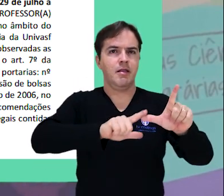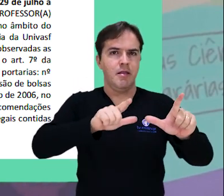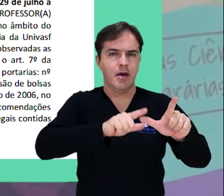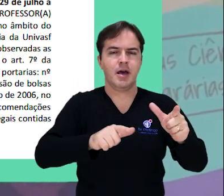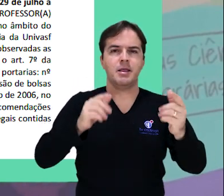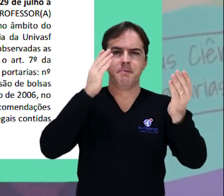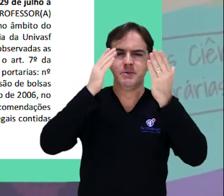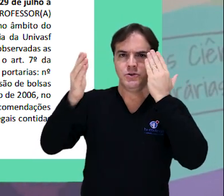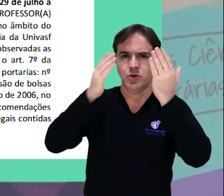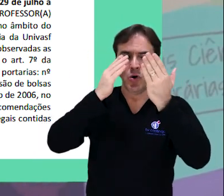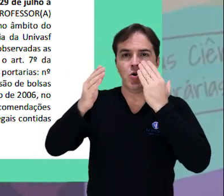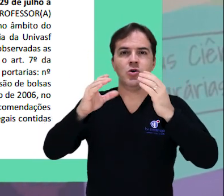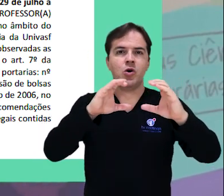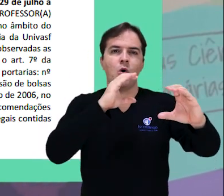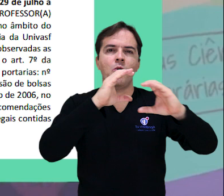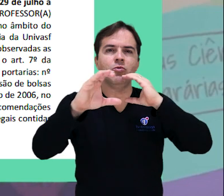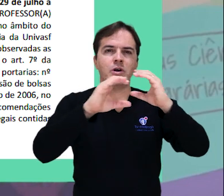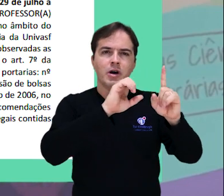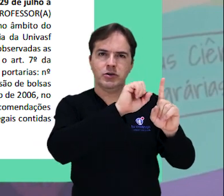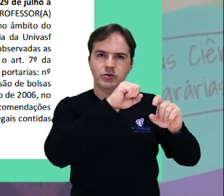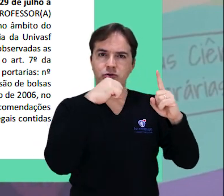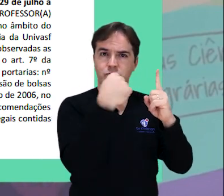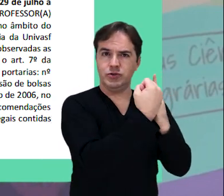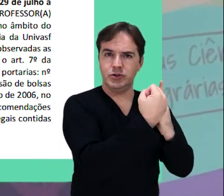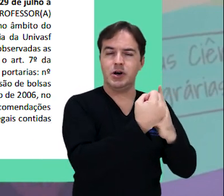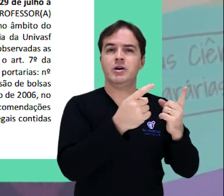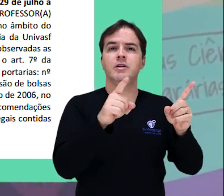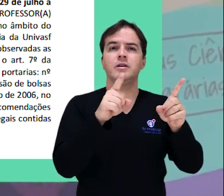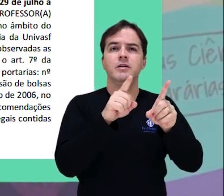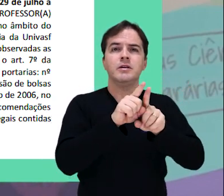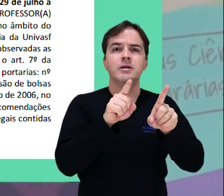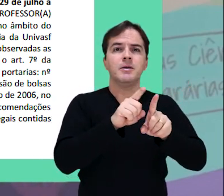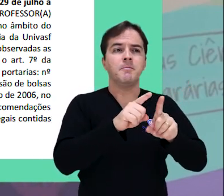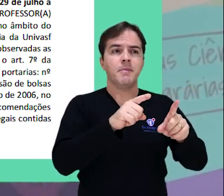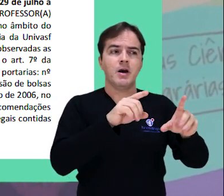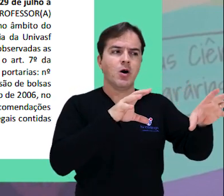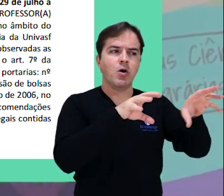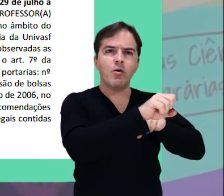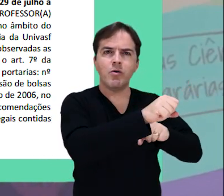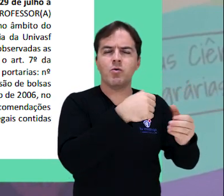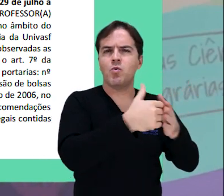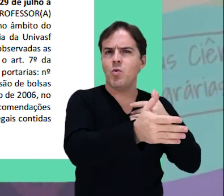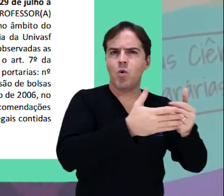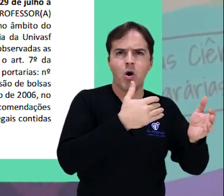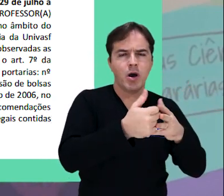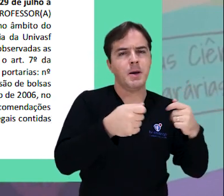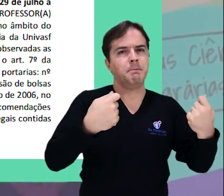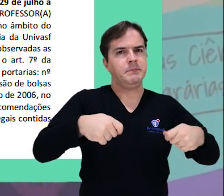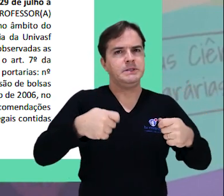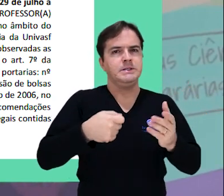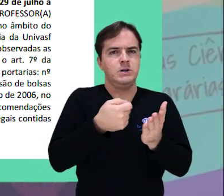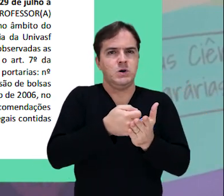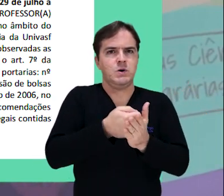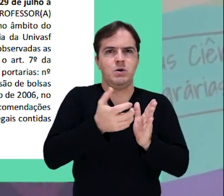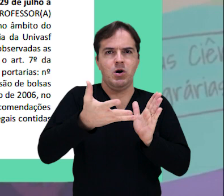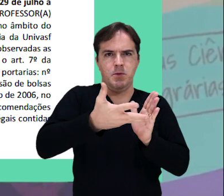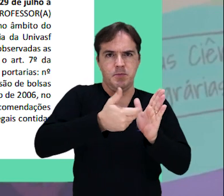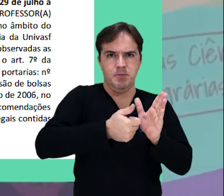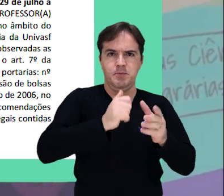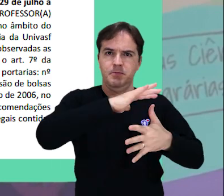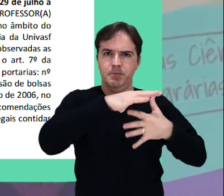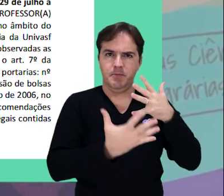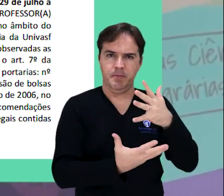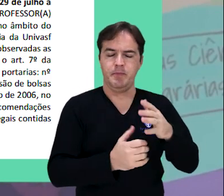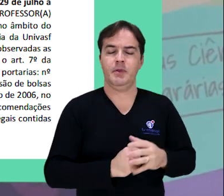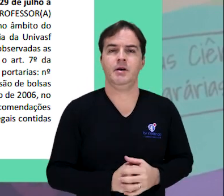Psicologia, Comunicação Social ou qualquer curso de graduação para pessoas com proficiência em Libras. Há